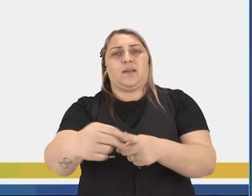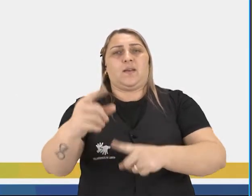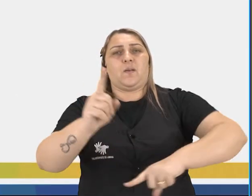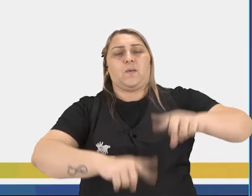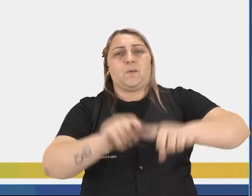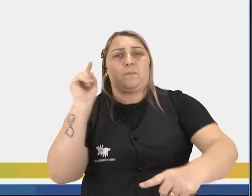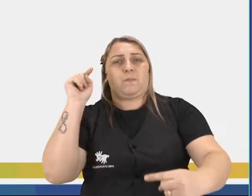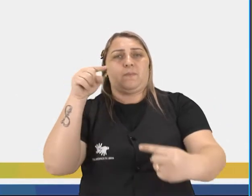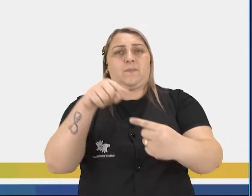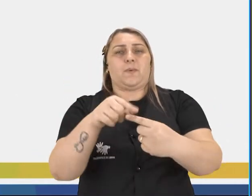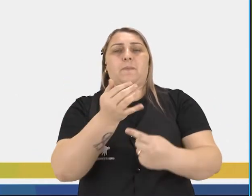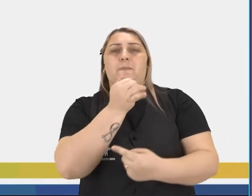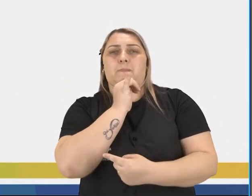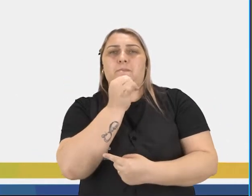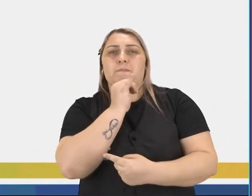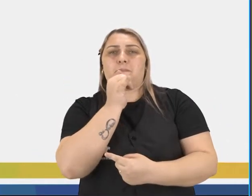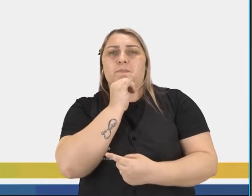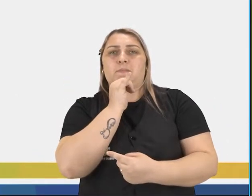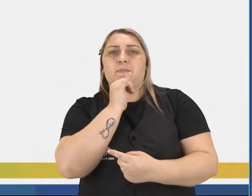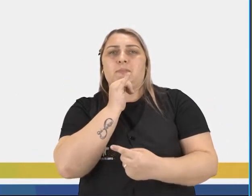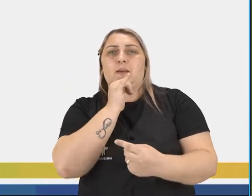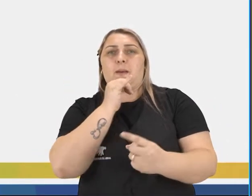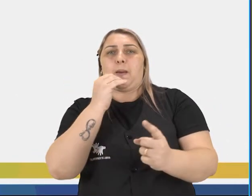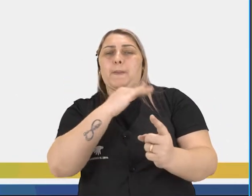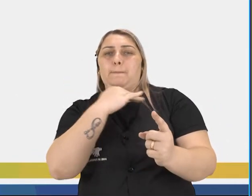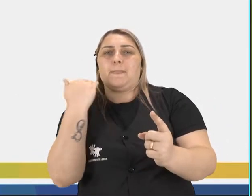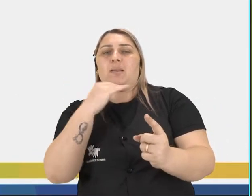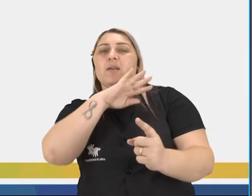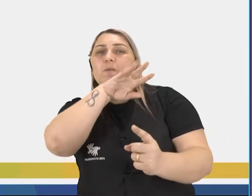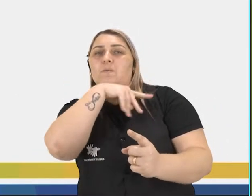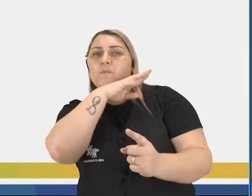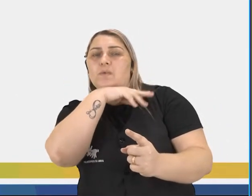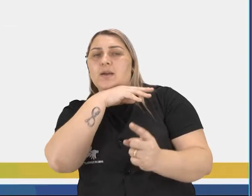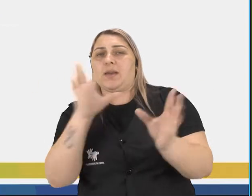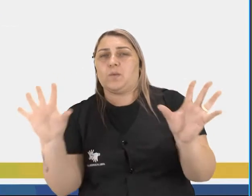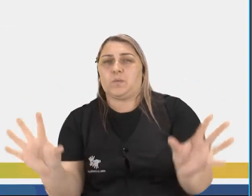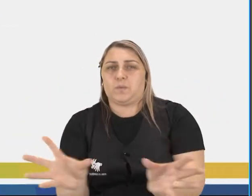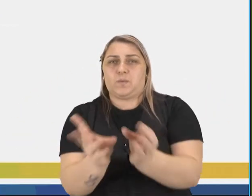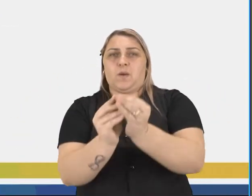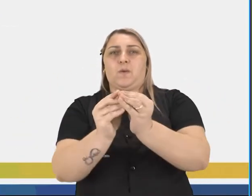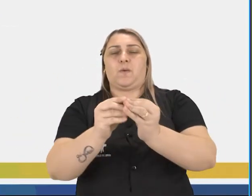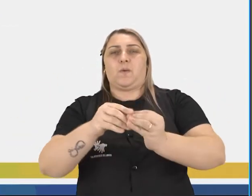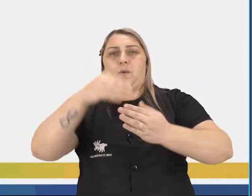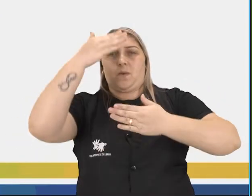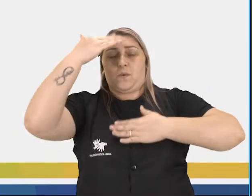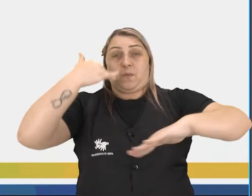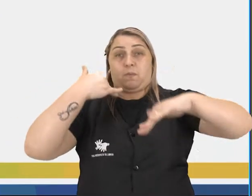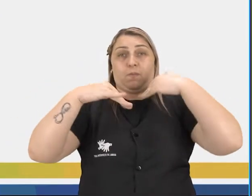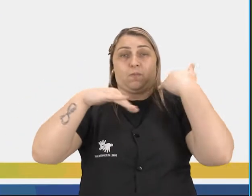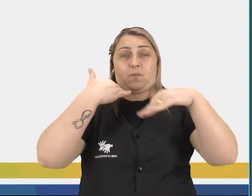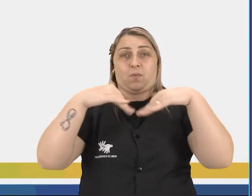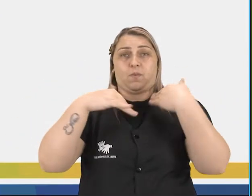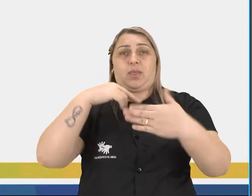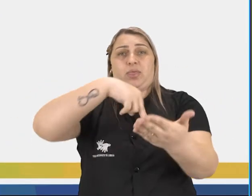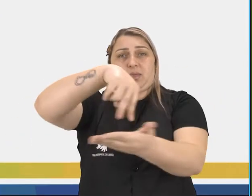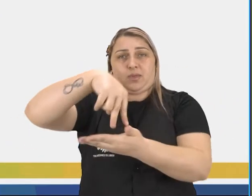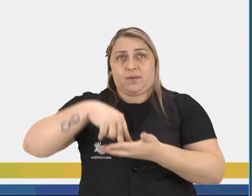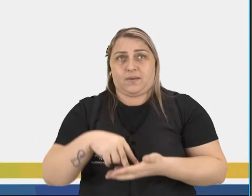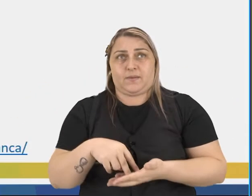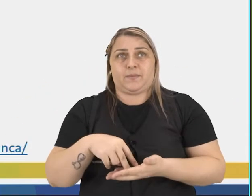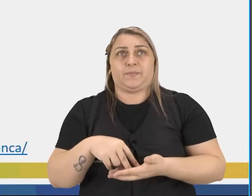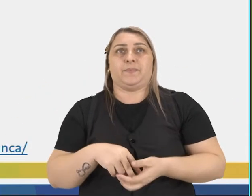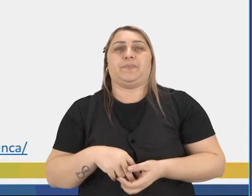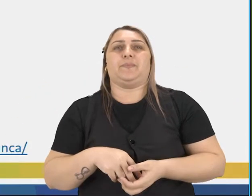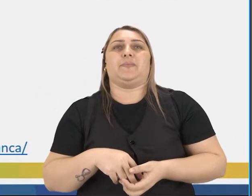objetivos, por exemplo, como abater um animal. Aí ele exemplificar através dos seus movimentos, ou seja, através da sua dança.